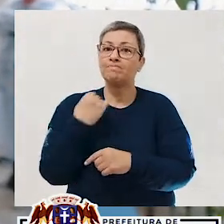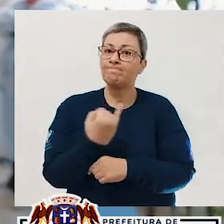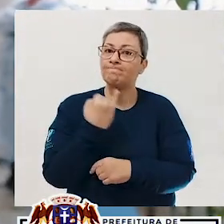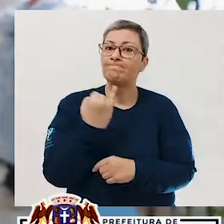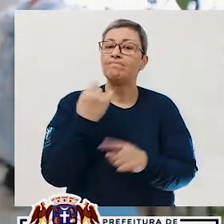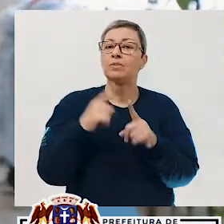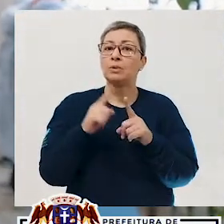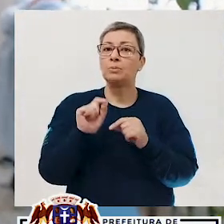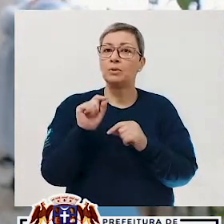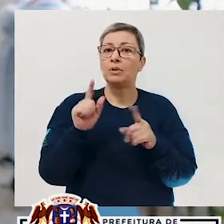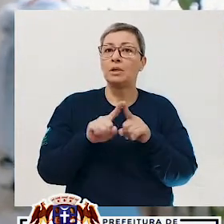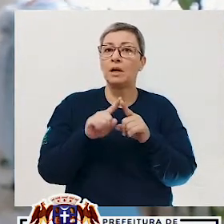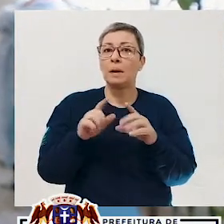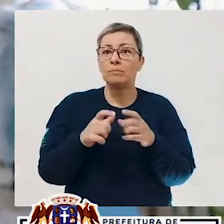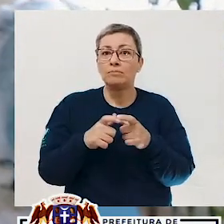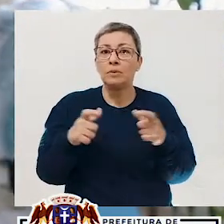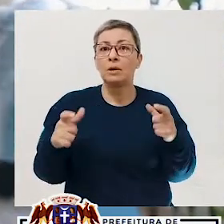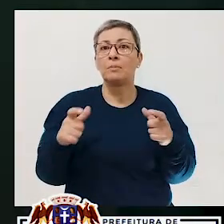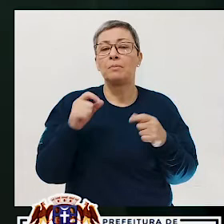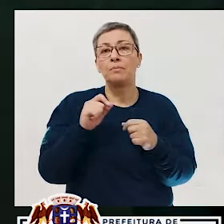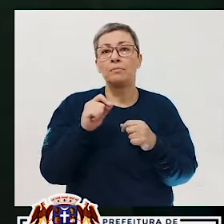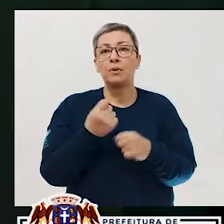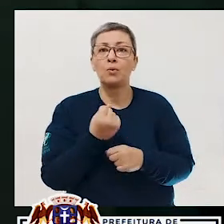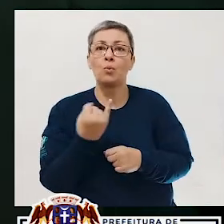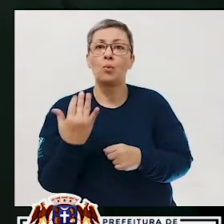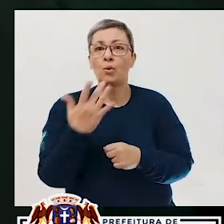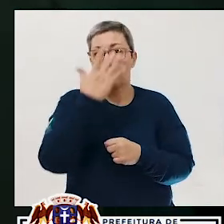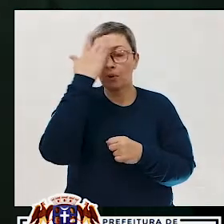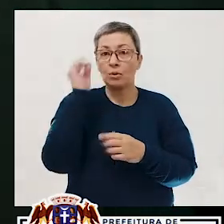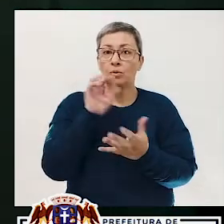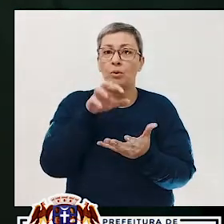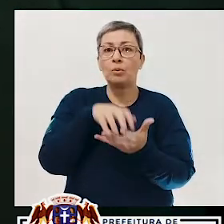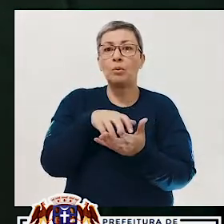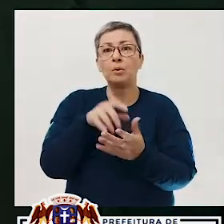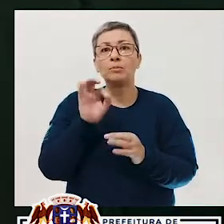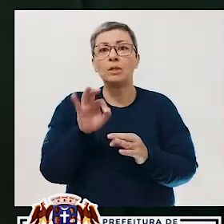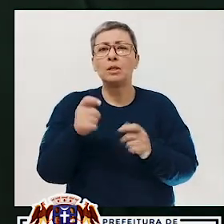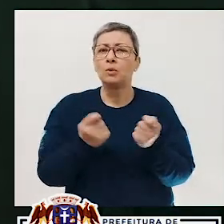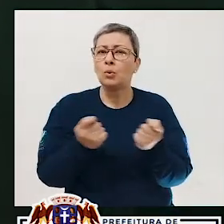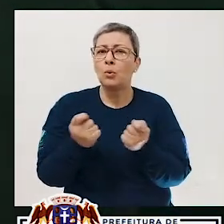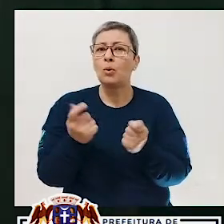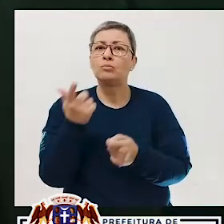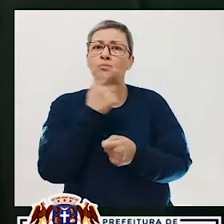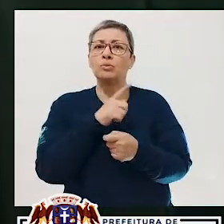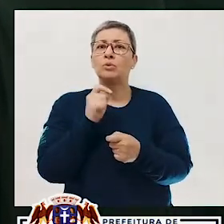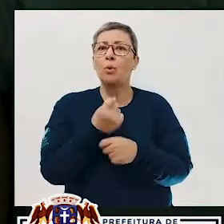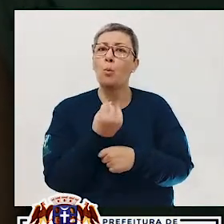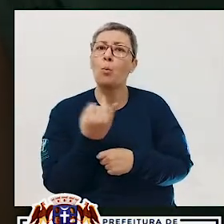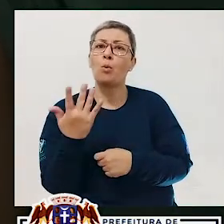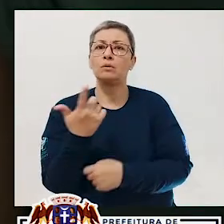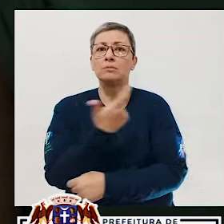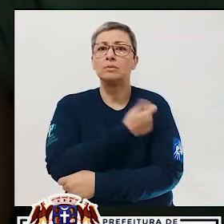porque a gente concentra o maior número de pessoas ao mesmo tempo, no mesmo lugar, e consegue ter um controle de